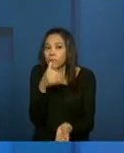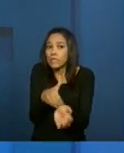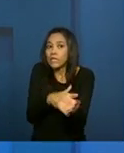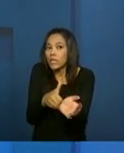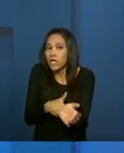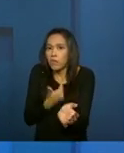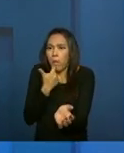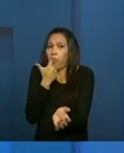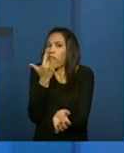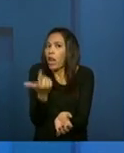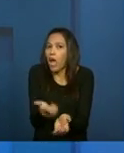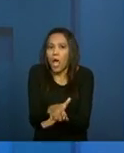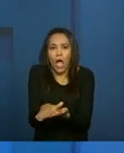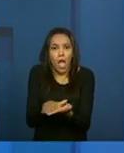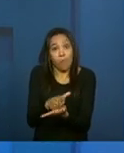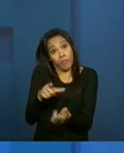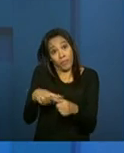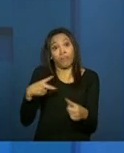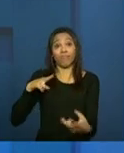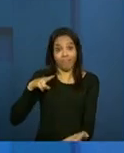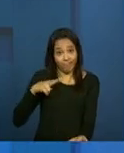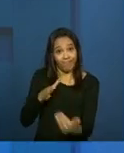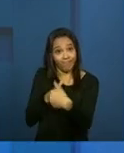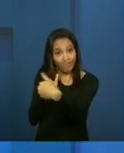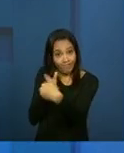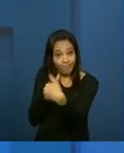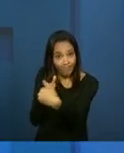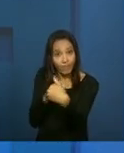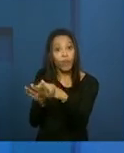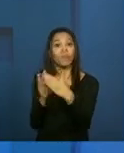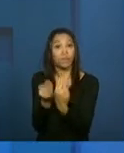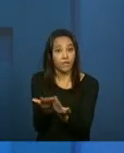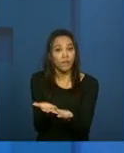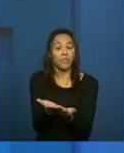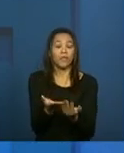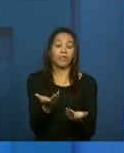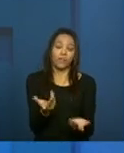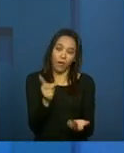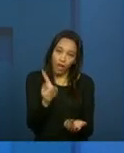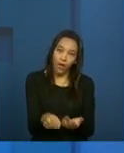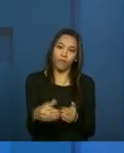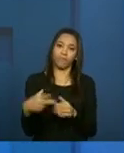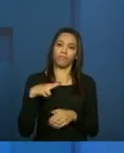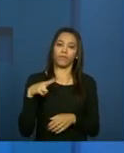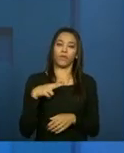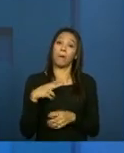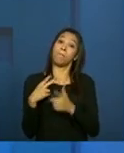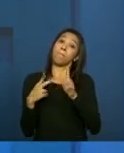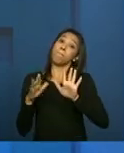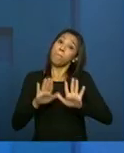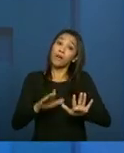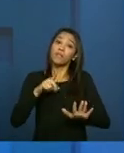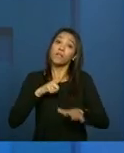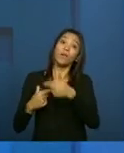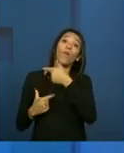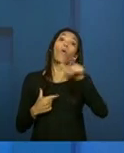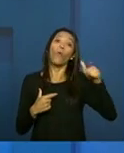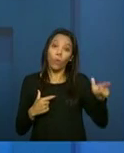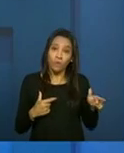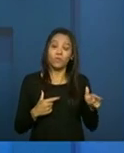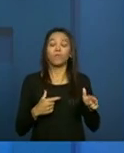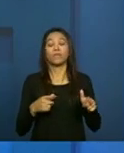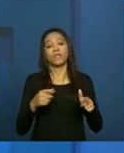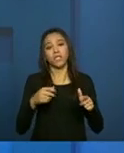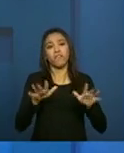realmente necessidade de maior privacidade. Então, nesse caso é individualizado. Mas há situações também em que